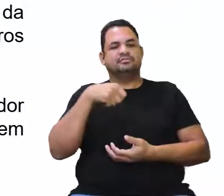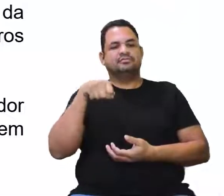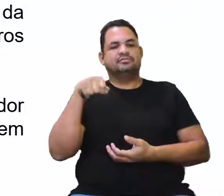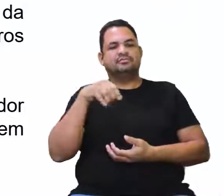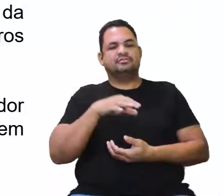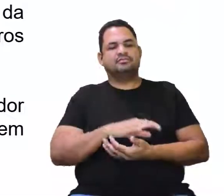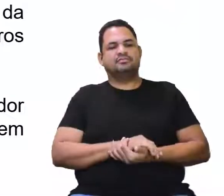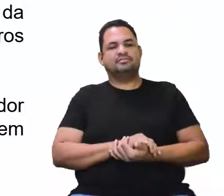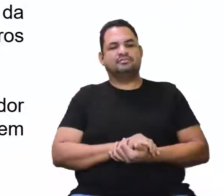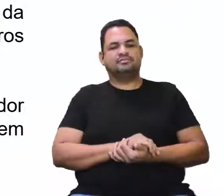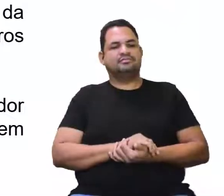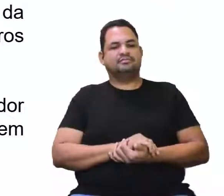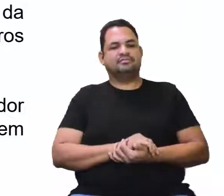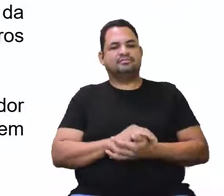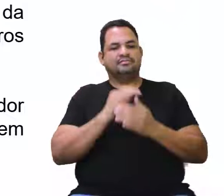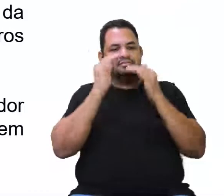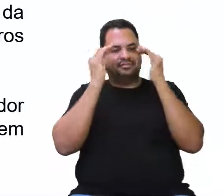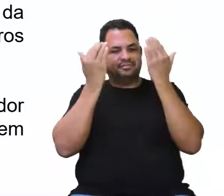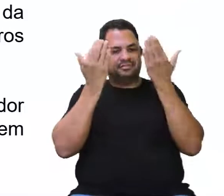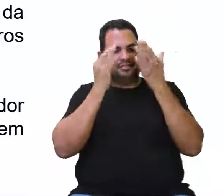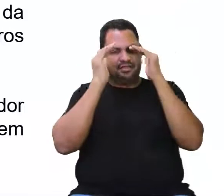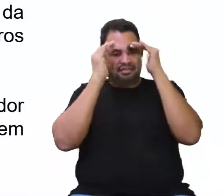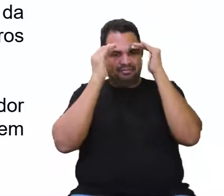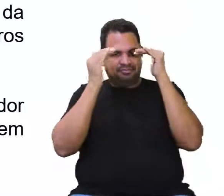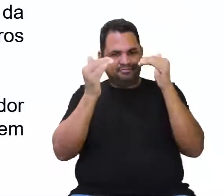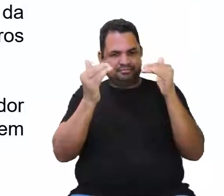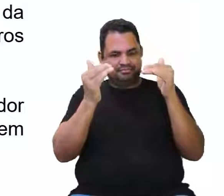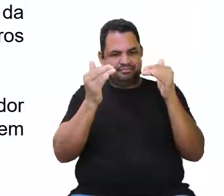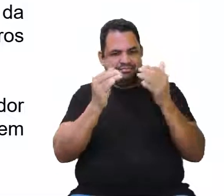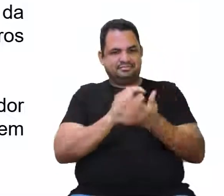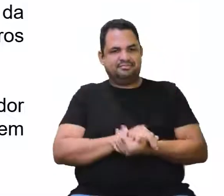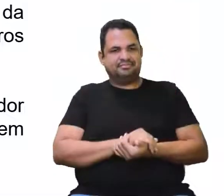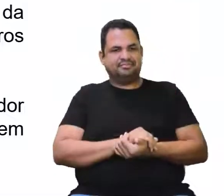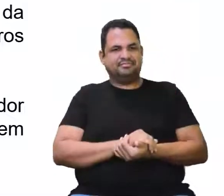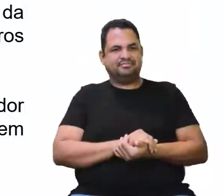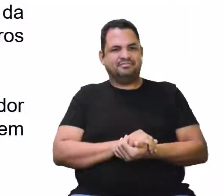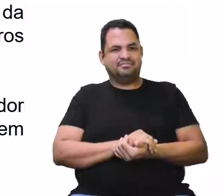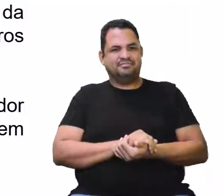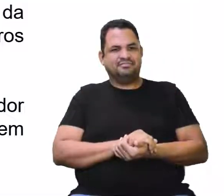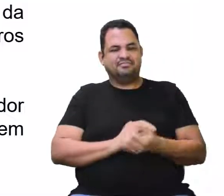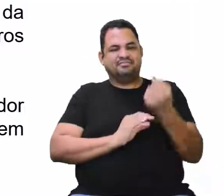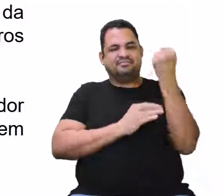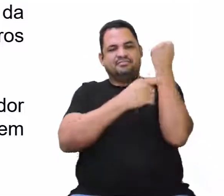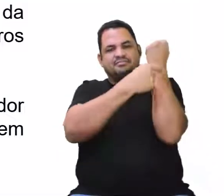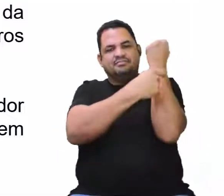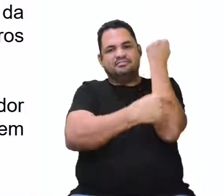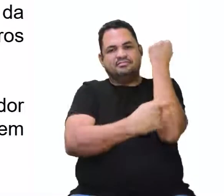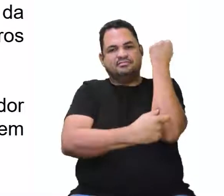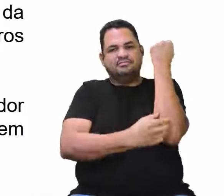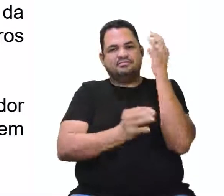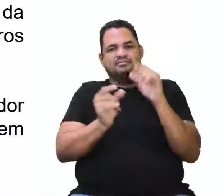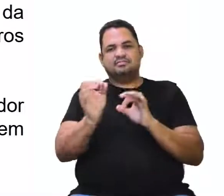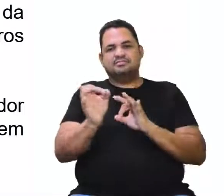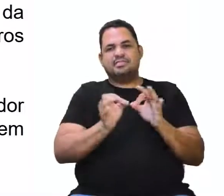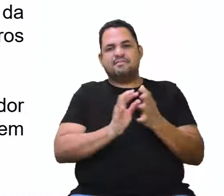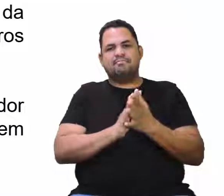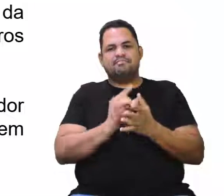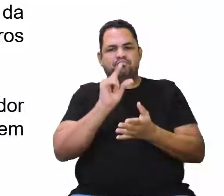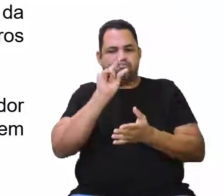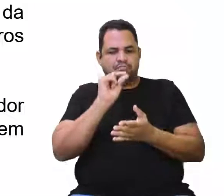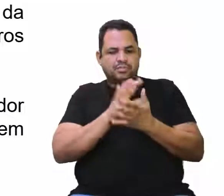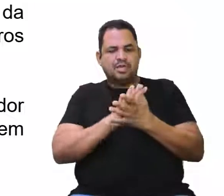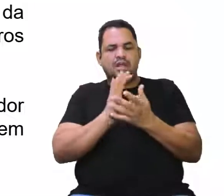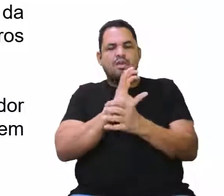não resolveu abodecer a gente hoje, não. Vamos lá. Então, lá. A coluna vertebral é formada por pequenos ossos,